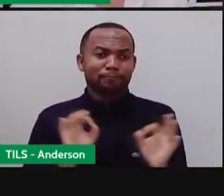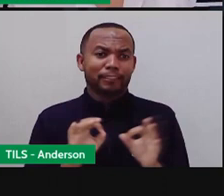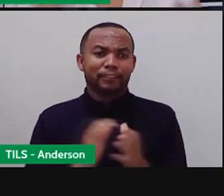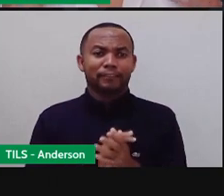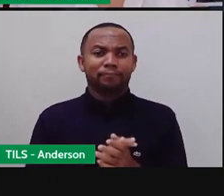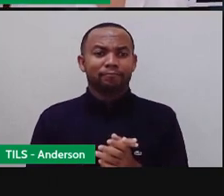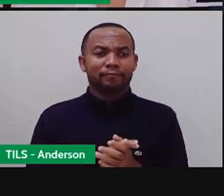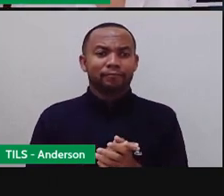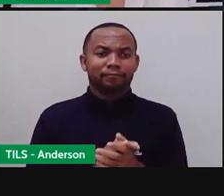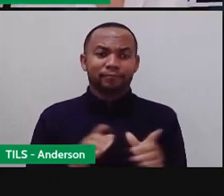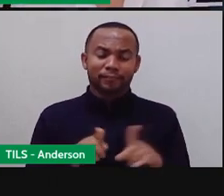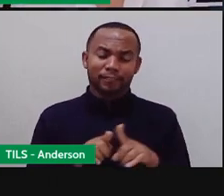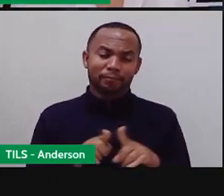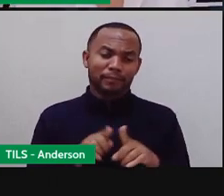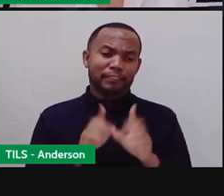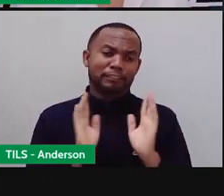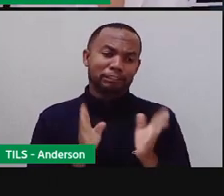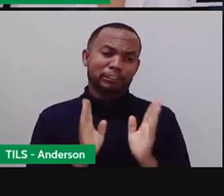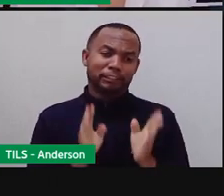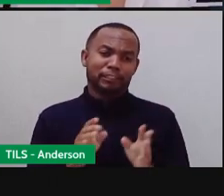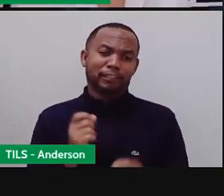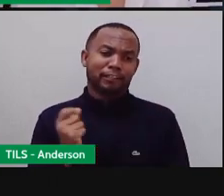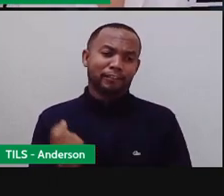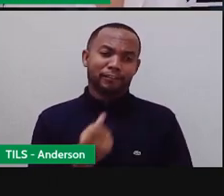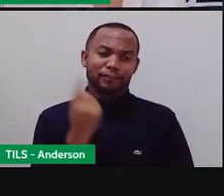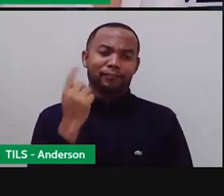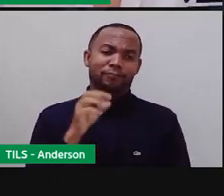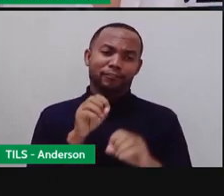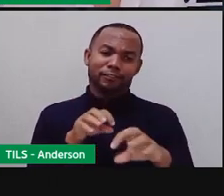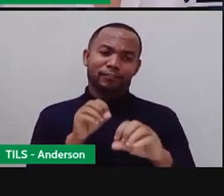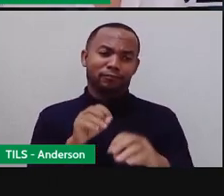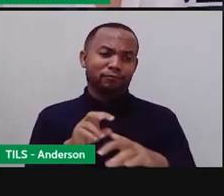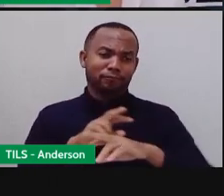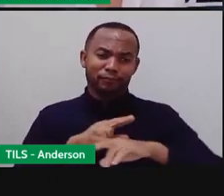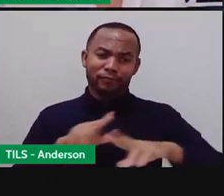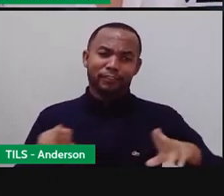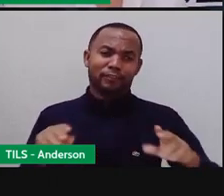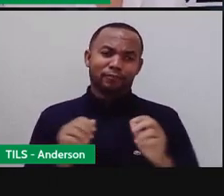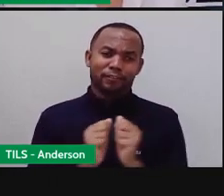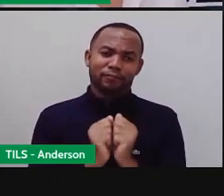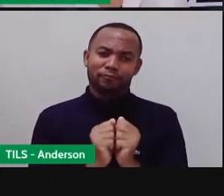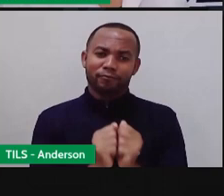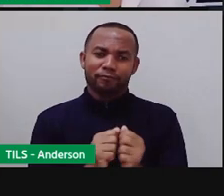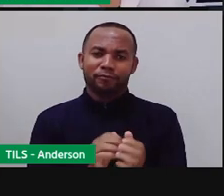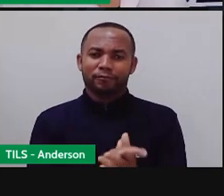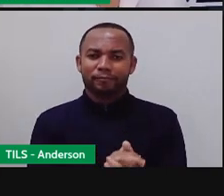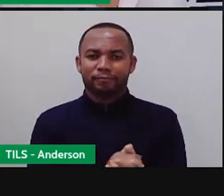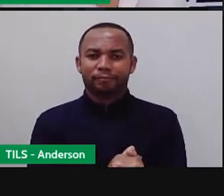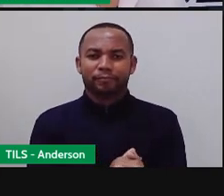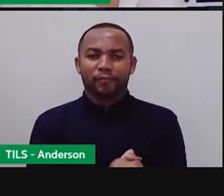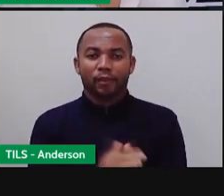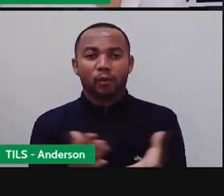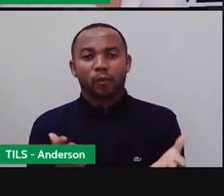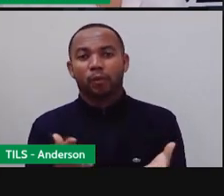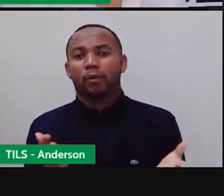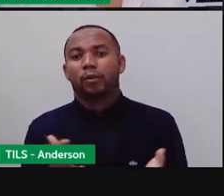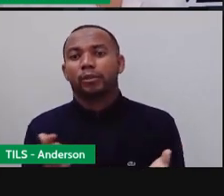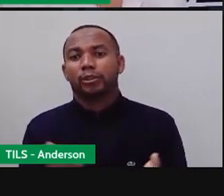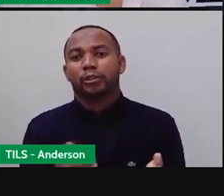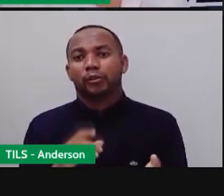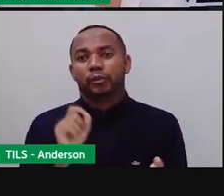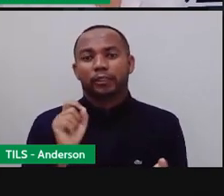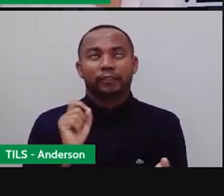Anderson. A gente já ensinou aqui pra vocês durante esse período que estamos juntos. Tá? Bom, hoje em dia é